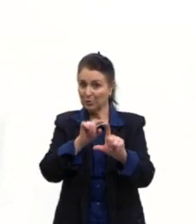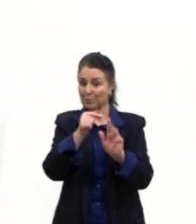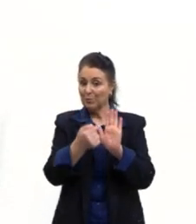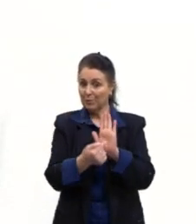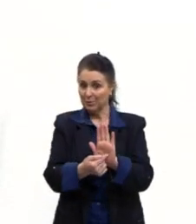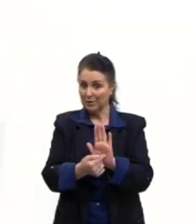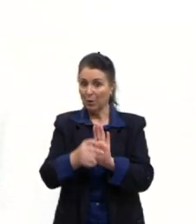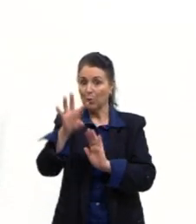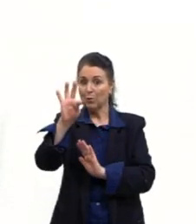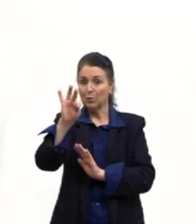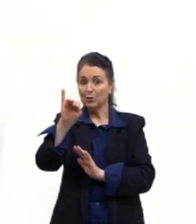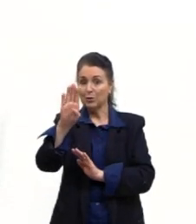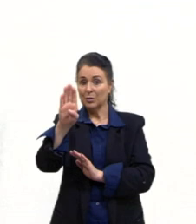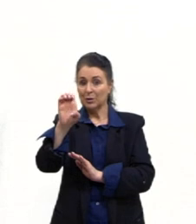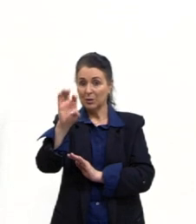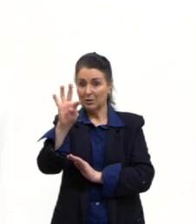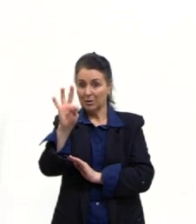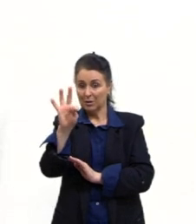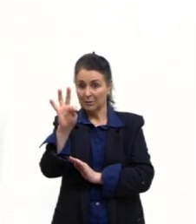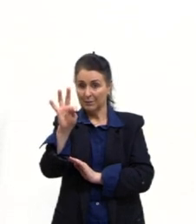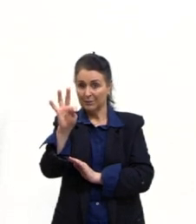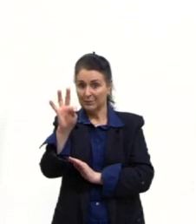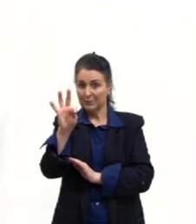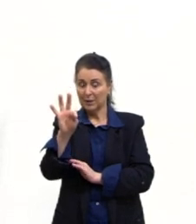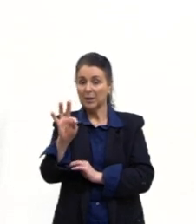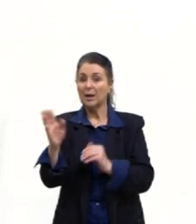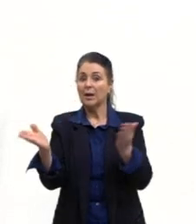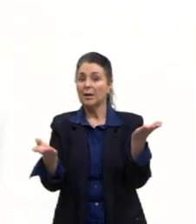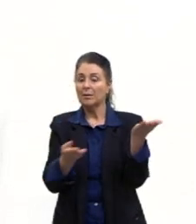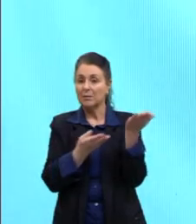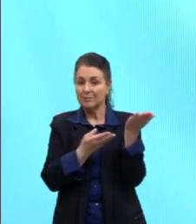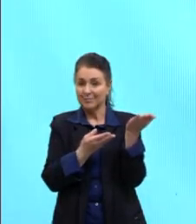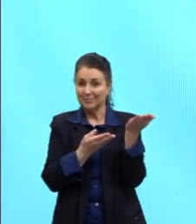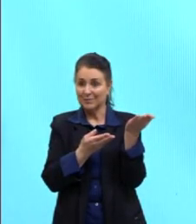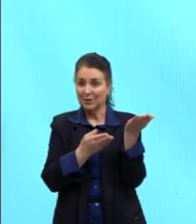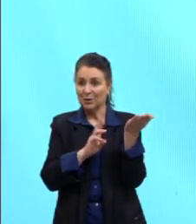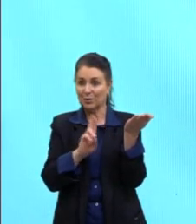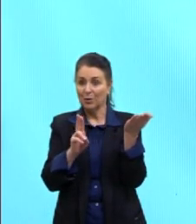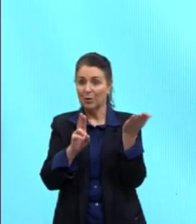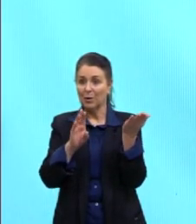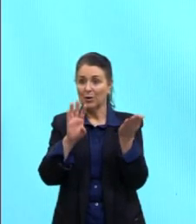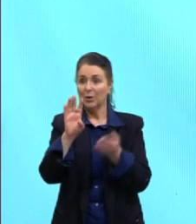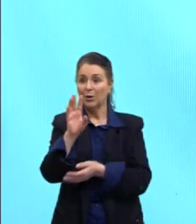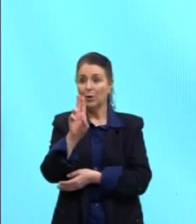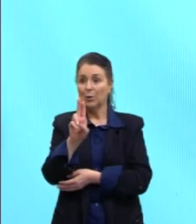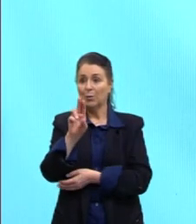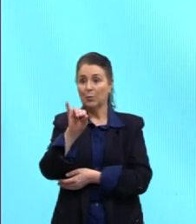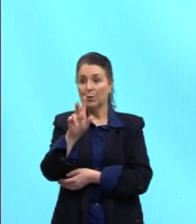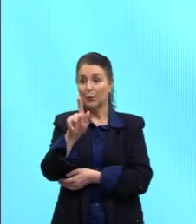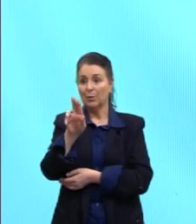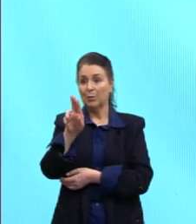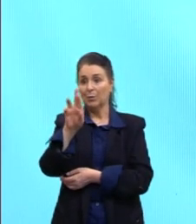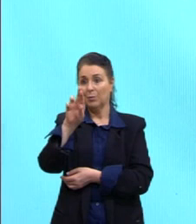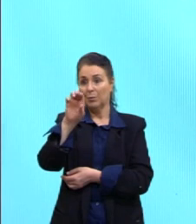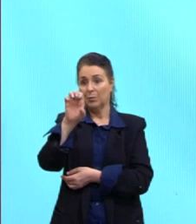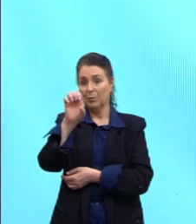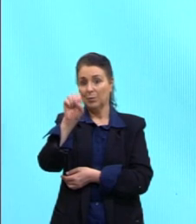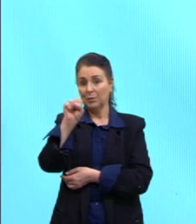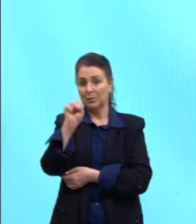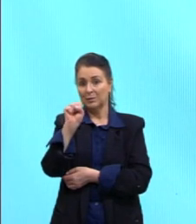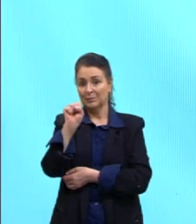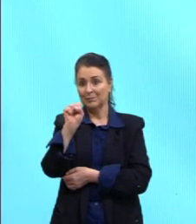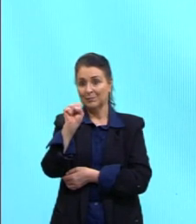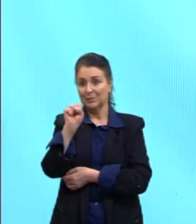caso do Tibete, né? E o dos Aiguris, né? Uiguris, desculpa. Uiguris, tá? Esses Uiguris aqui, eles são